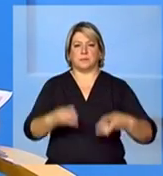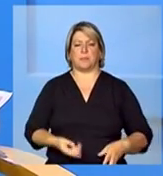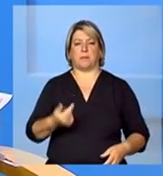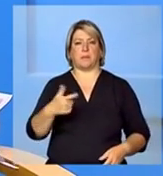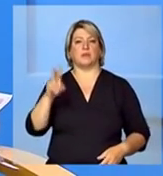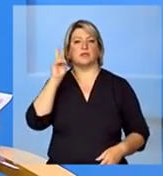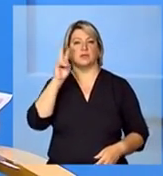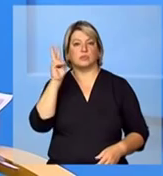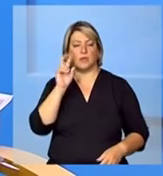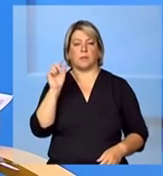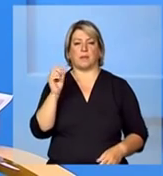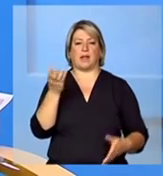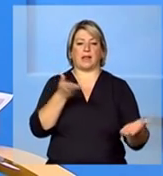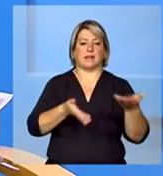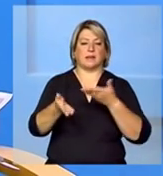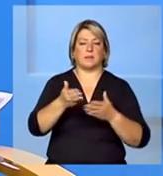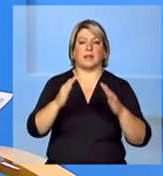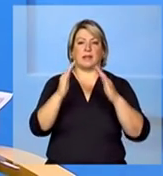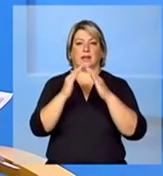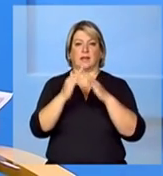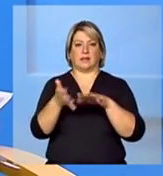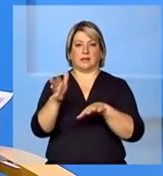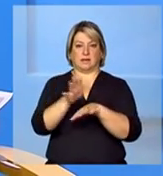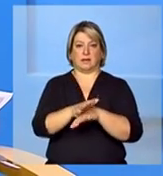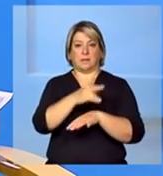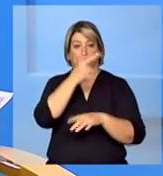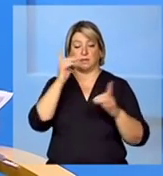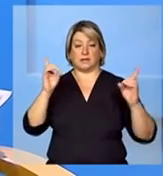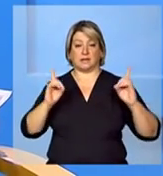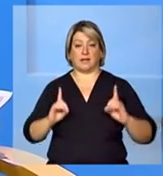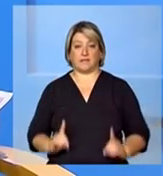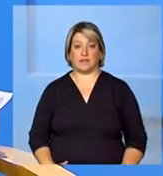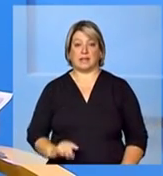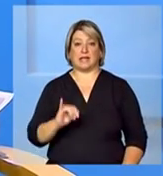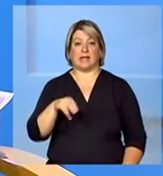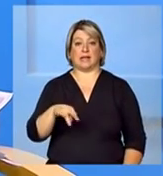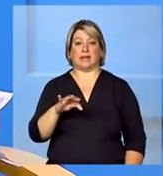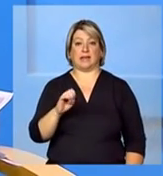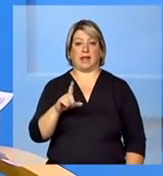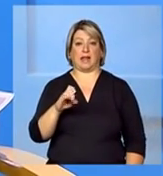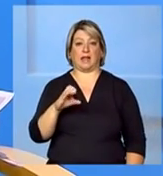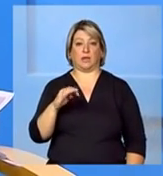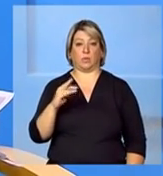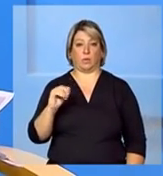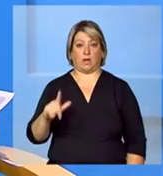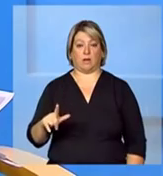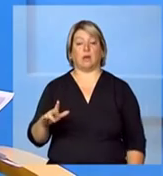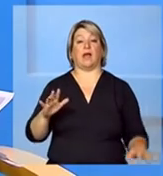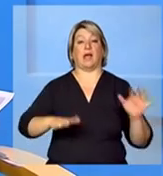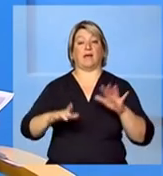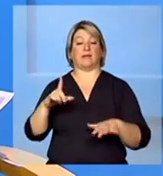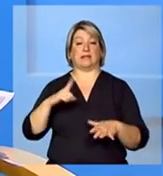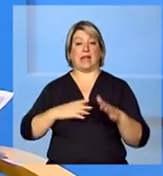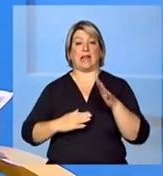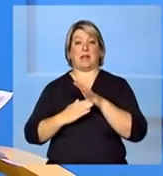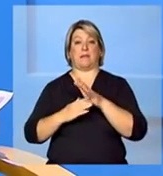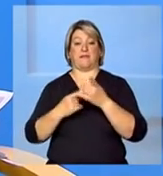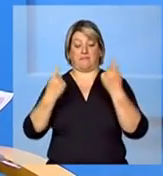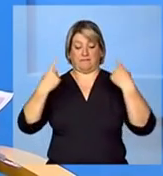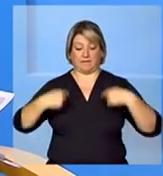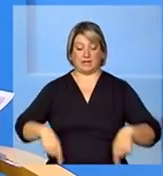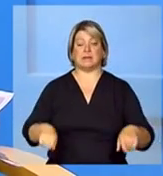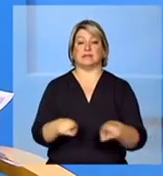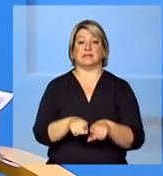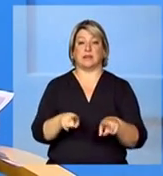em residências inclusivas a pessoas com deficiência intelectual que possuem às vezes além de limitação física também um